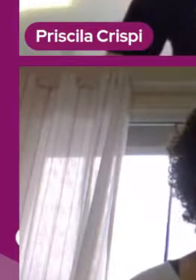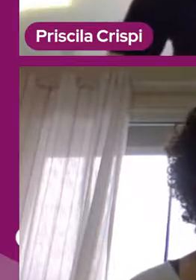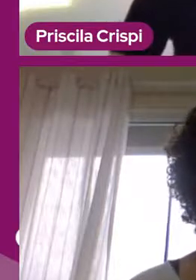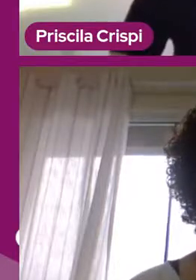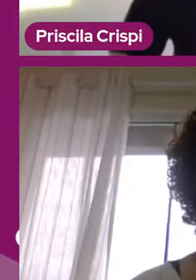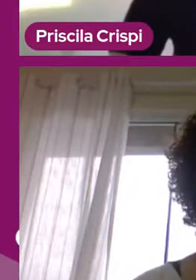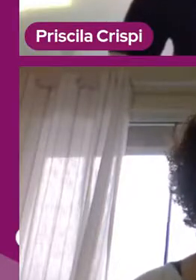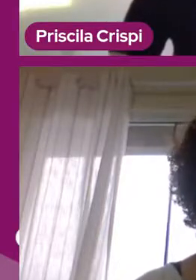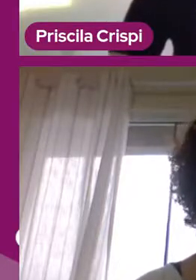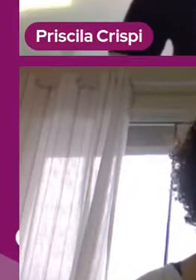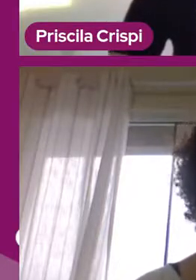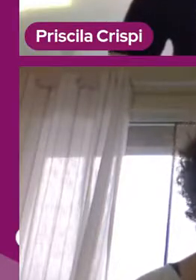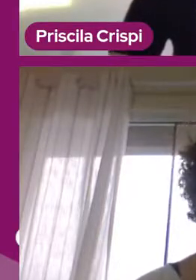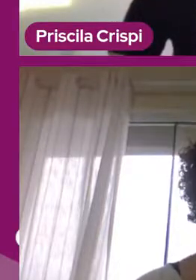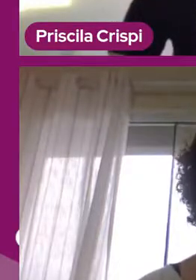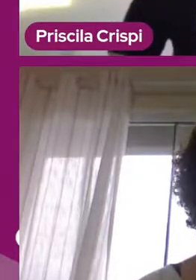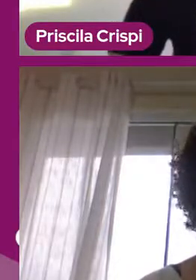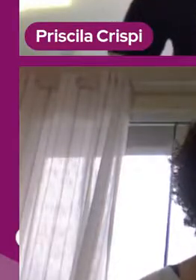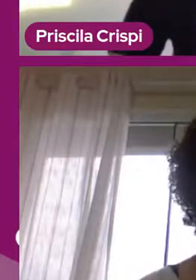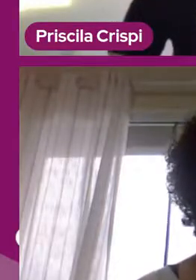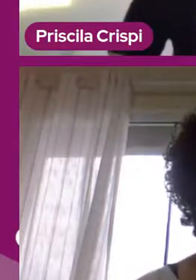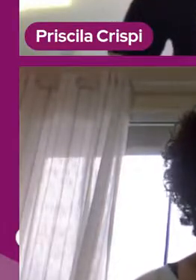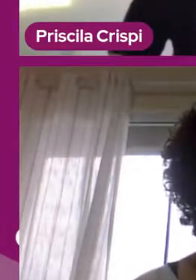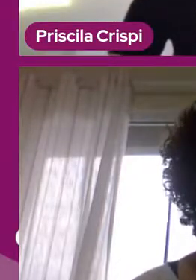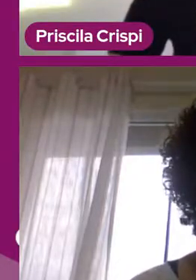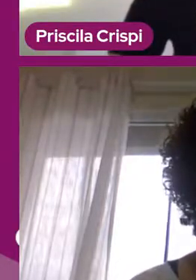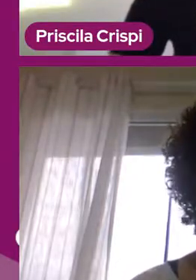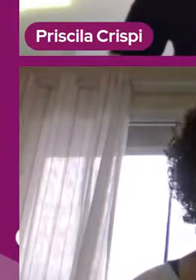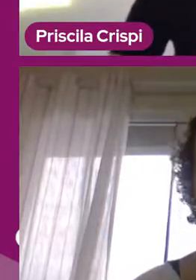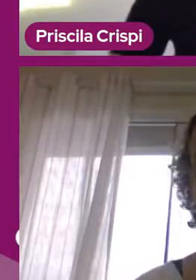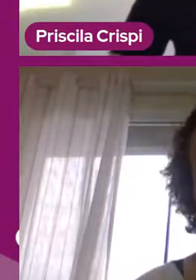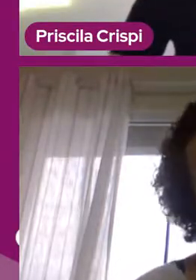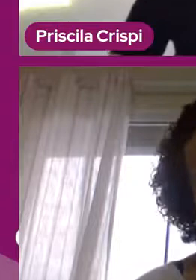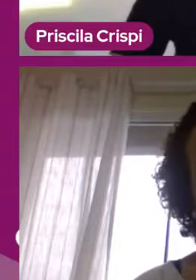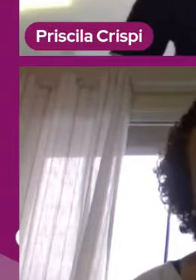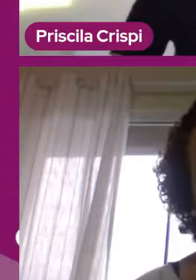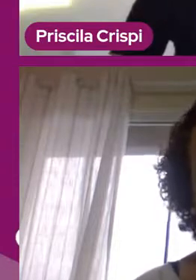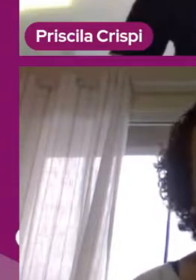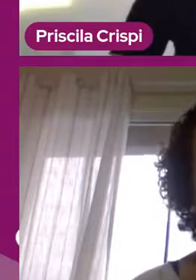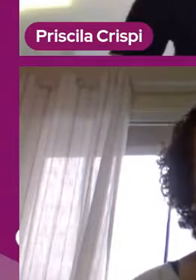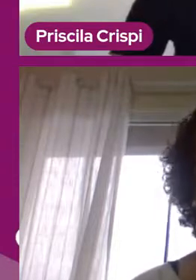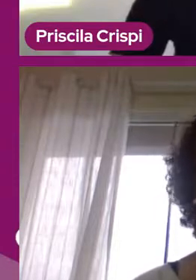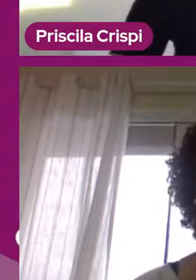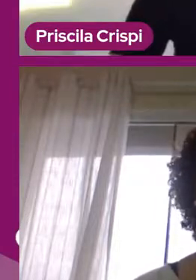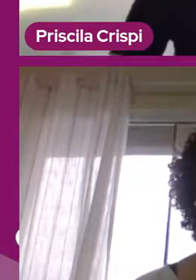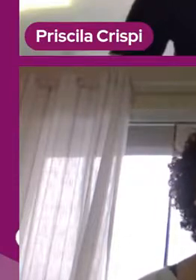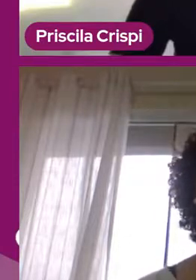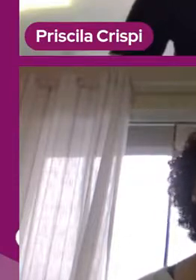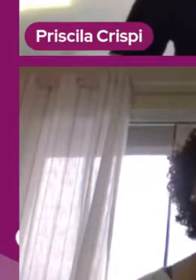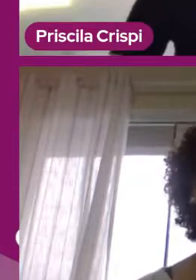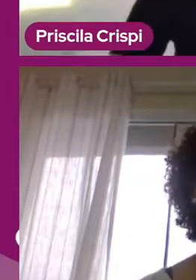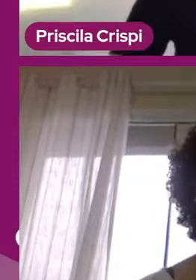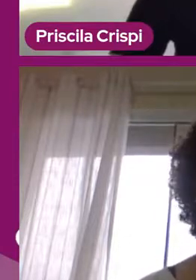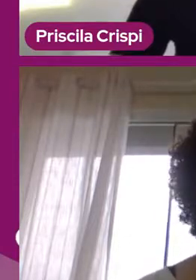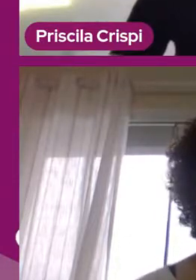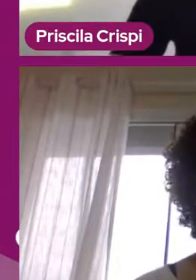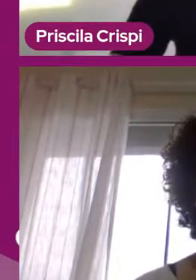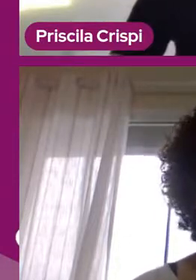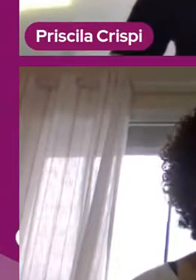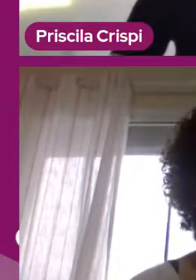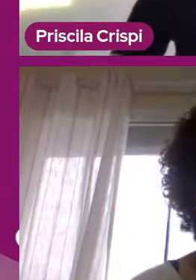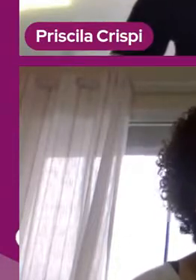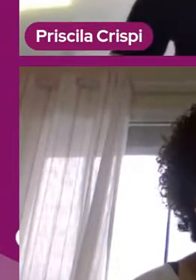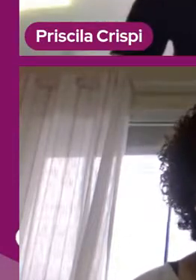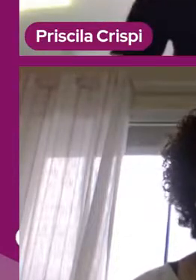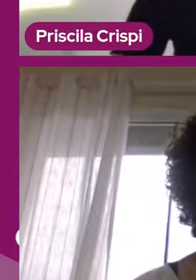educação infantil, a preocupação... Às vezes, a gente apresenta um filme, ou um livro, ou um texto, a gente fica preocupado